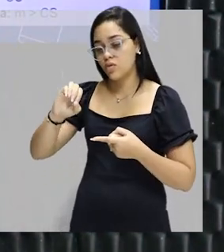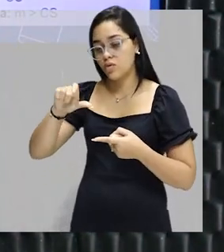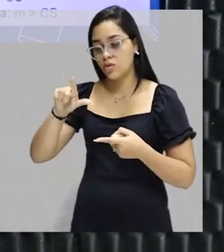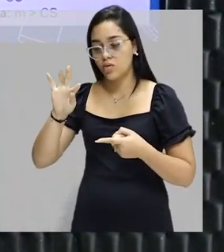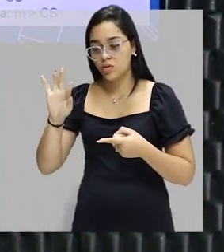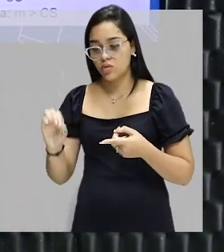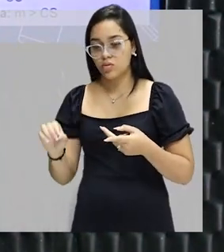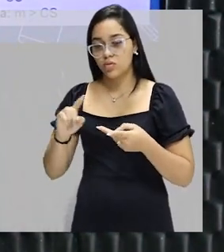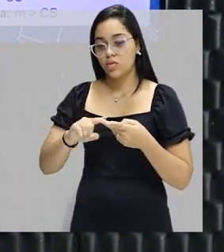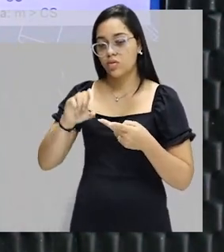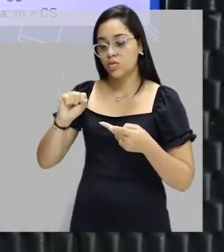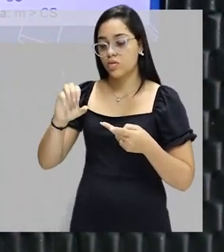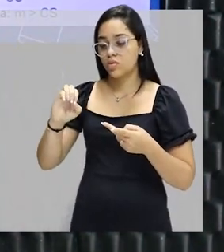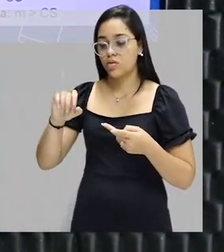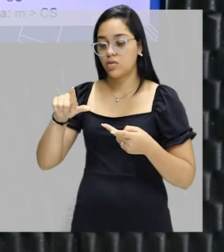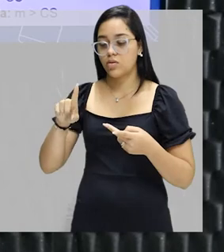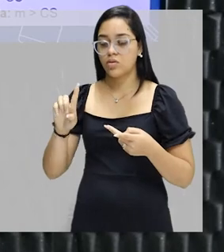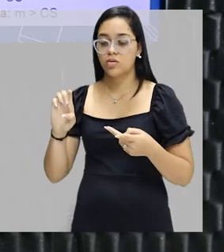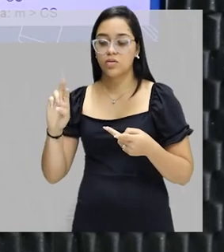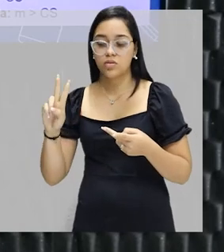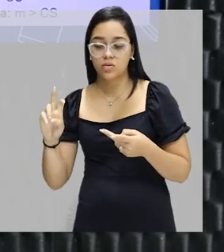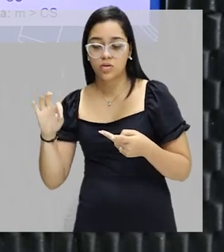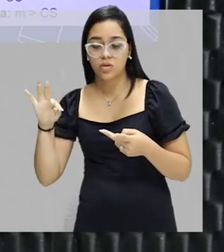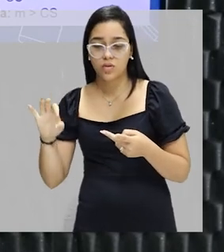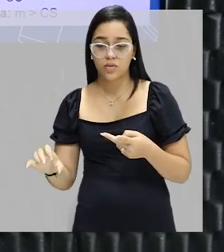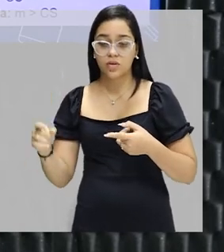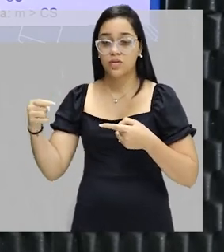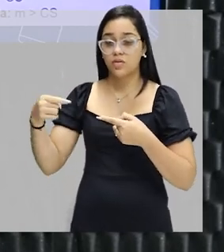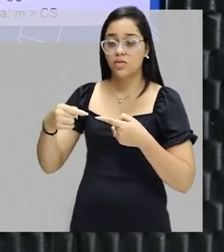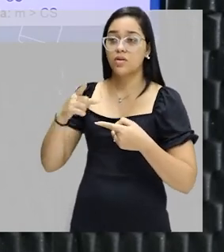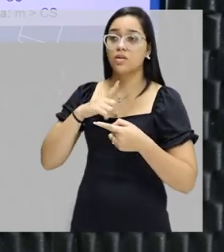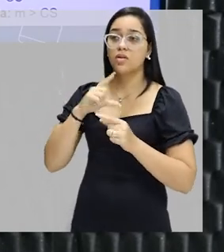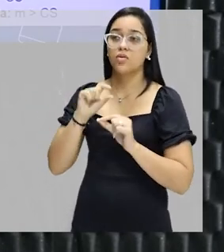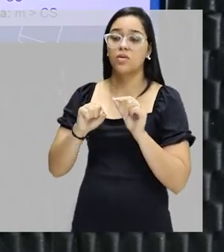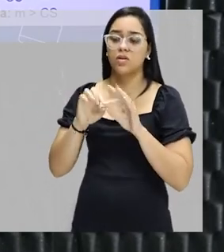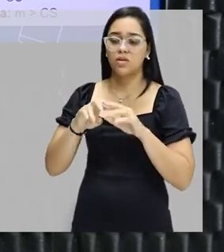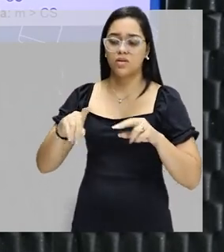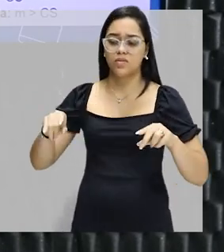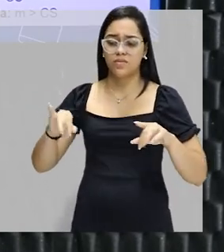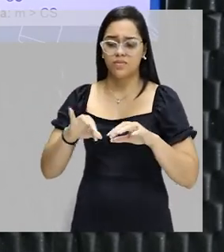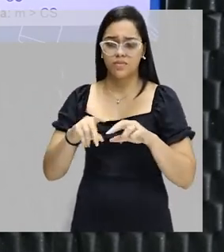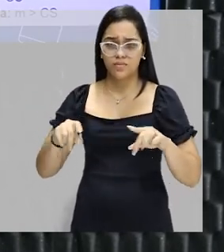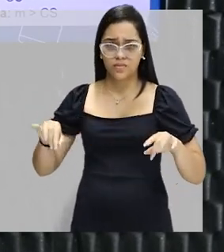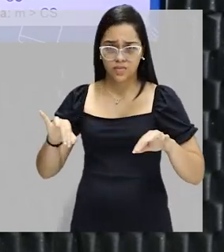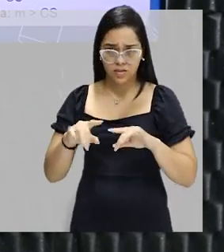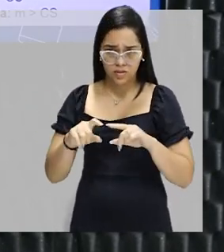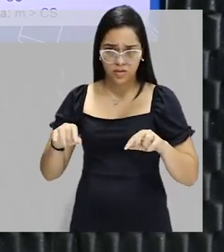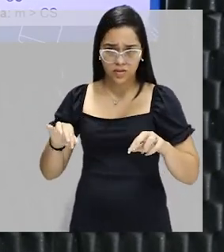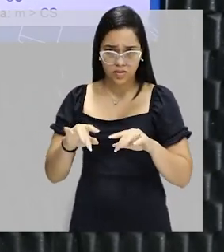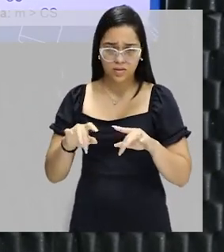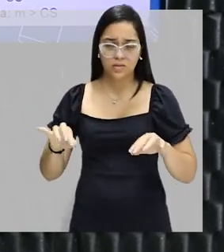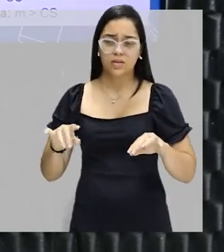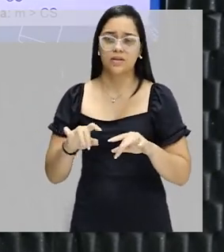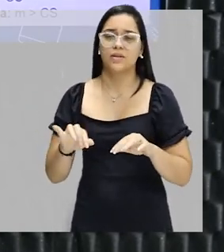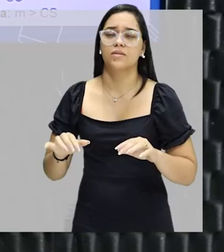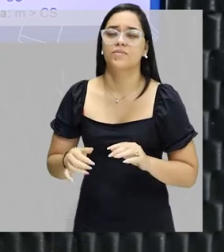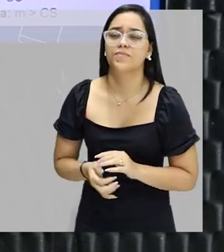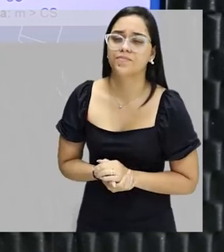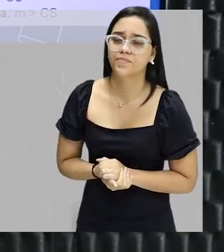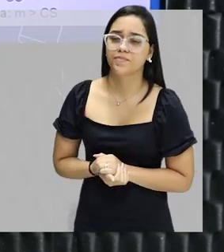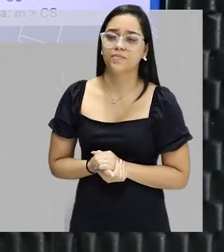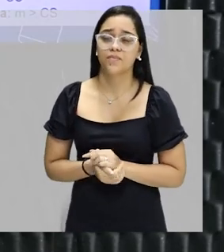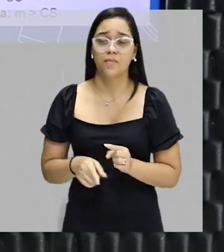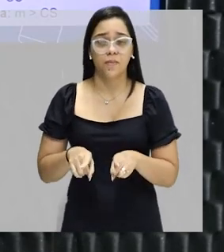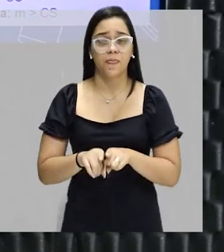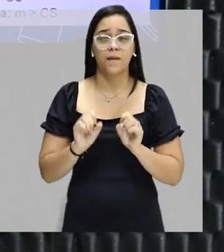e solvente. Soluto, aquele que se encontra disperso, dissolvido, também